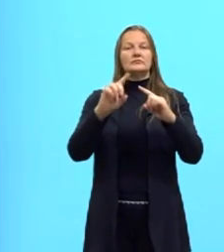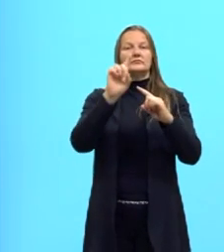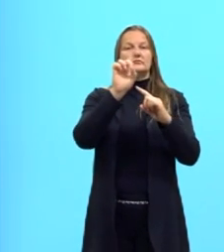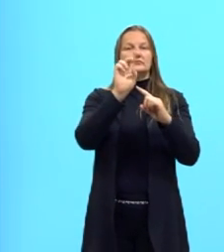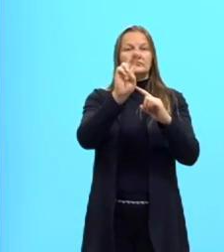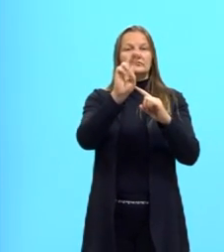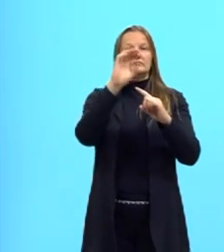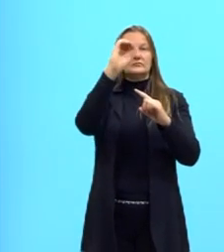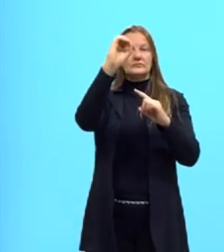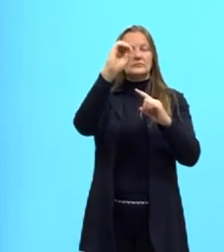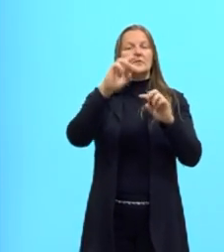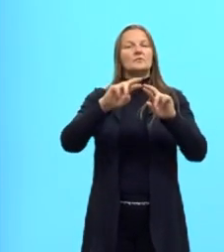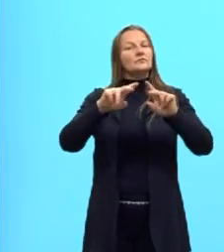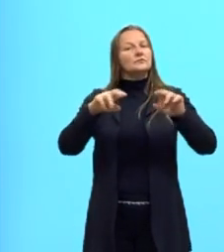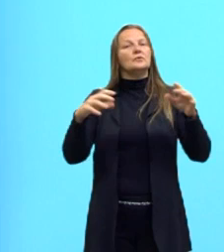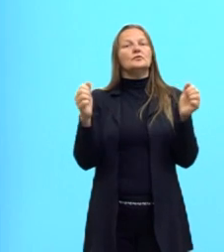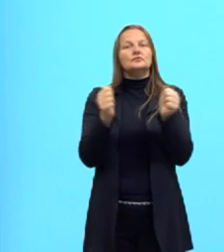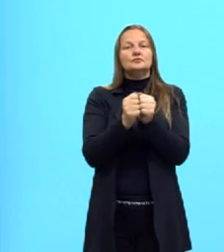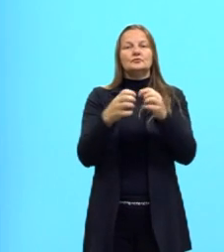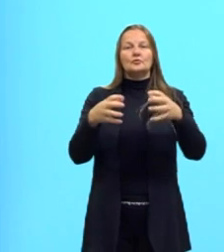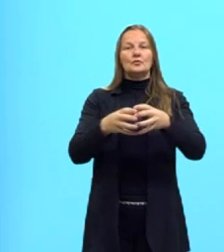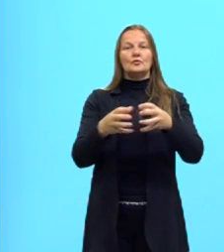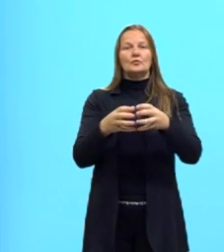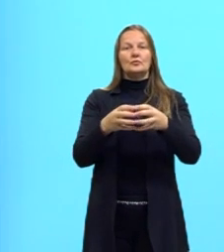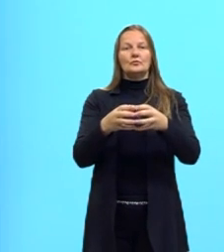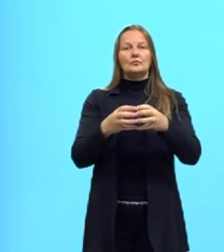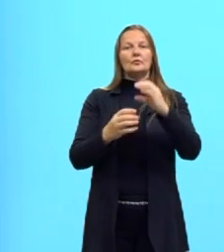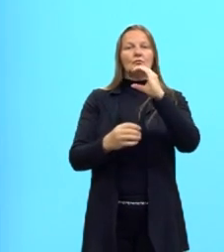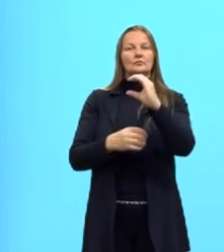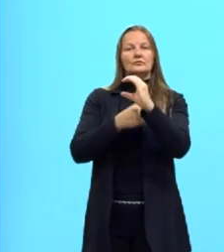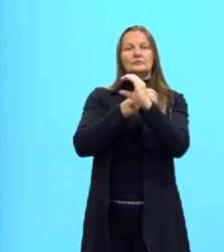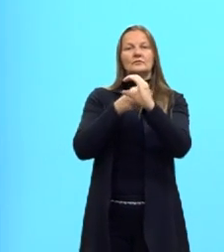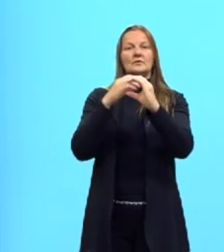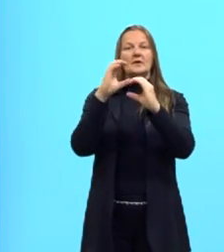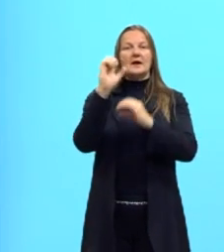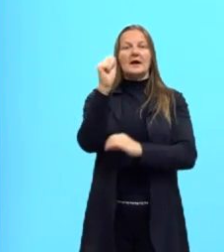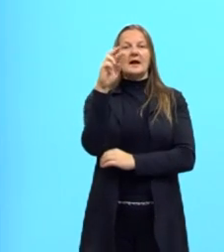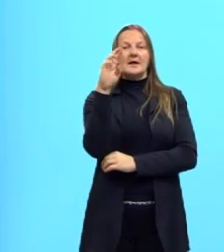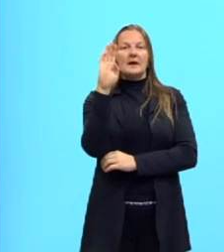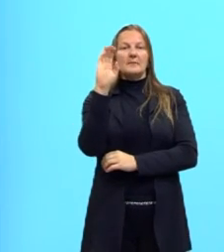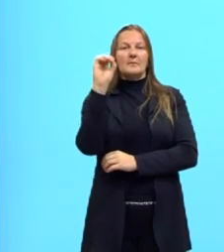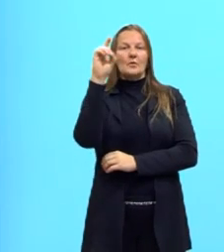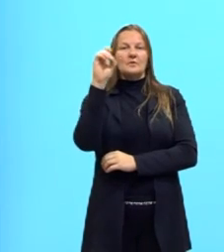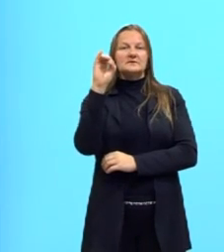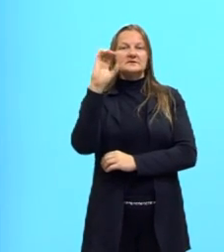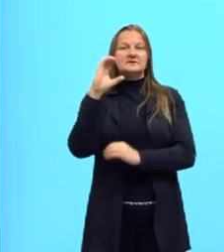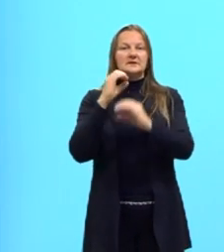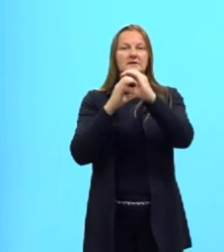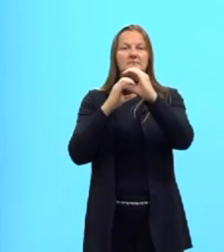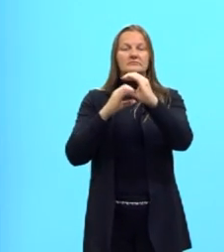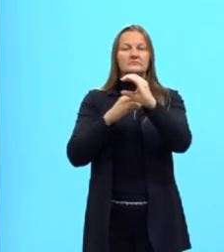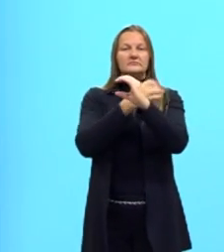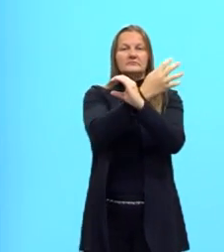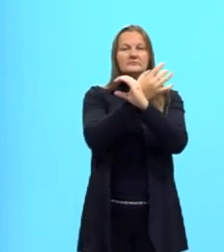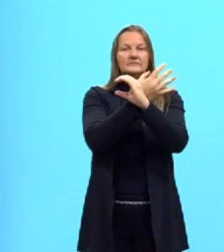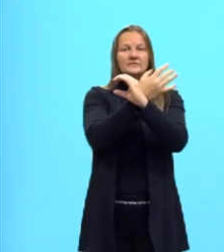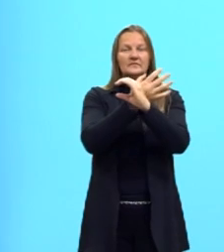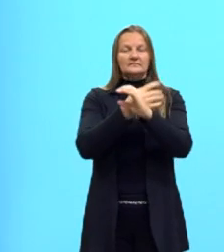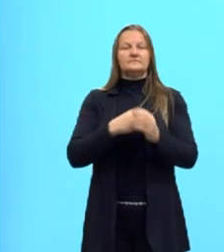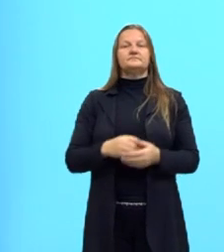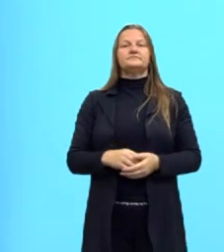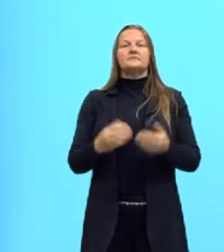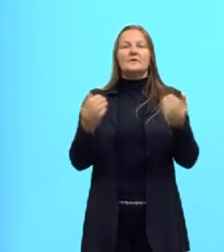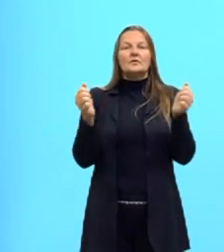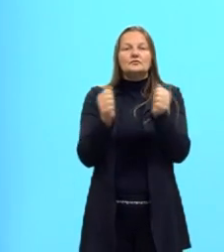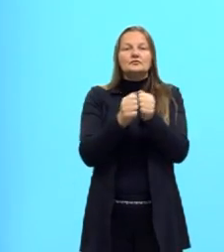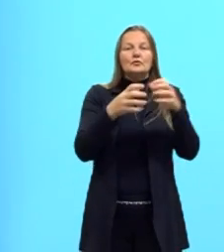eles formam o grupo carboxila, certo? É um pouquinho complexo o nome, mas é só a junção